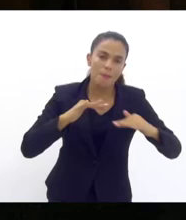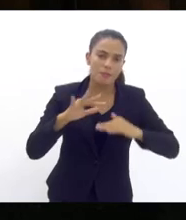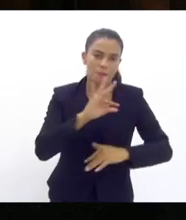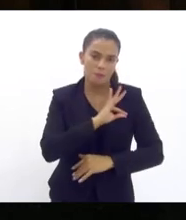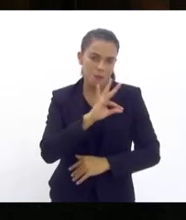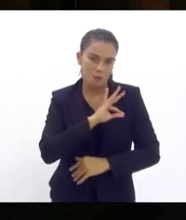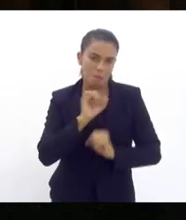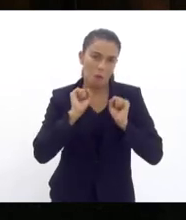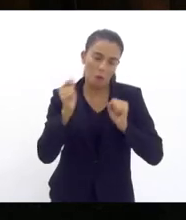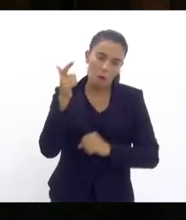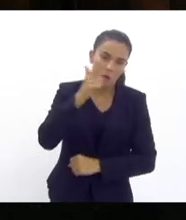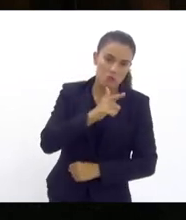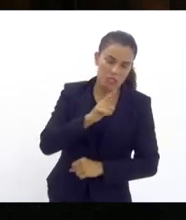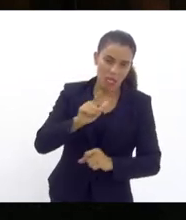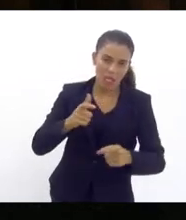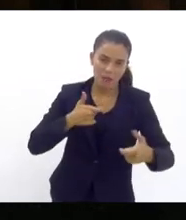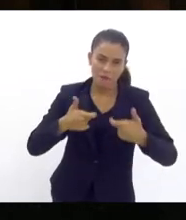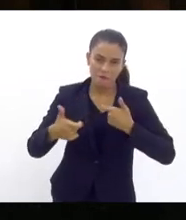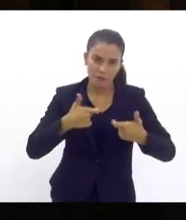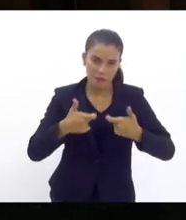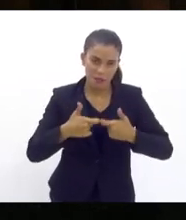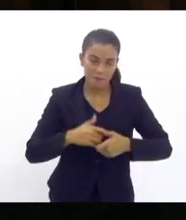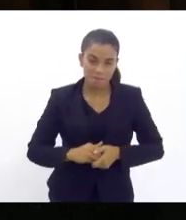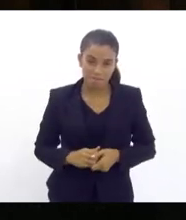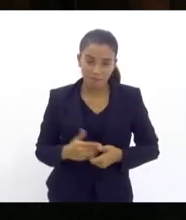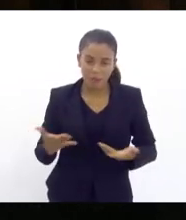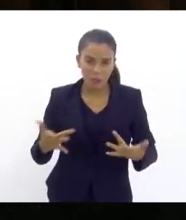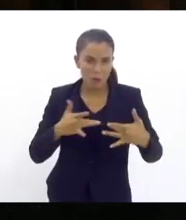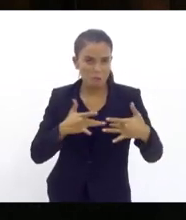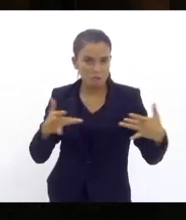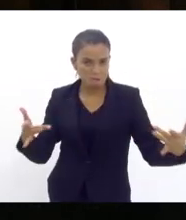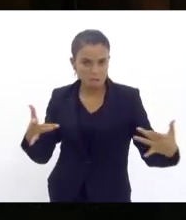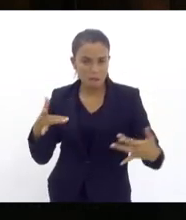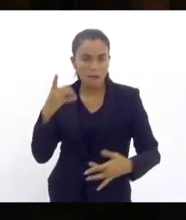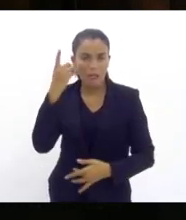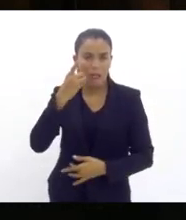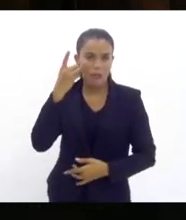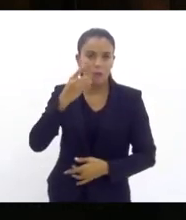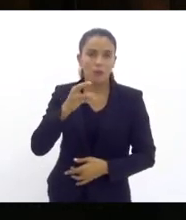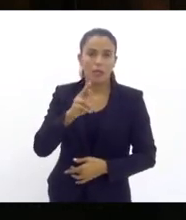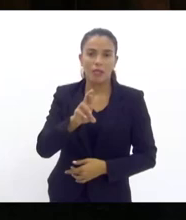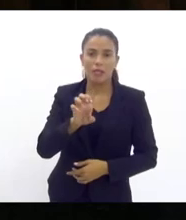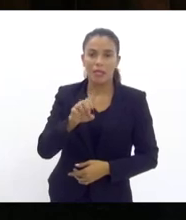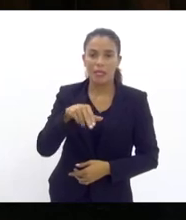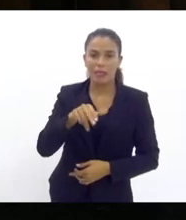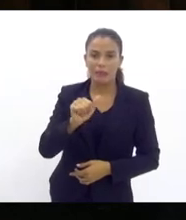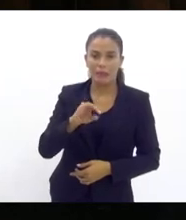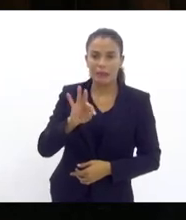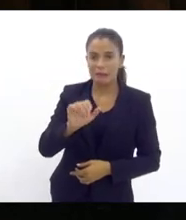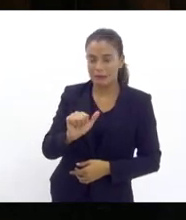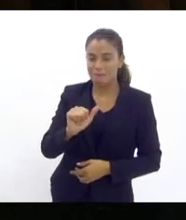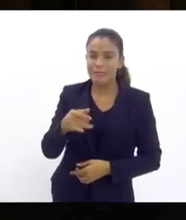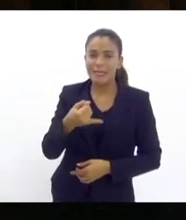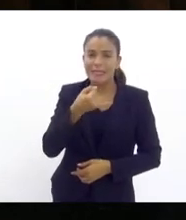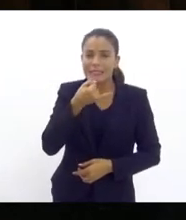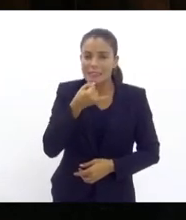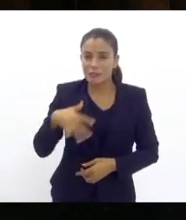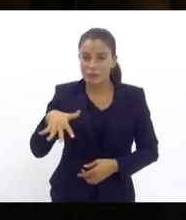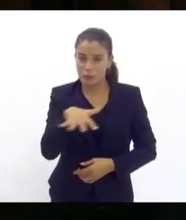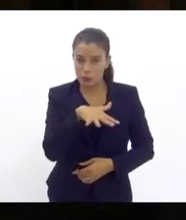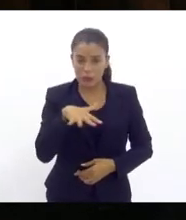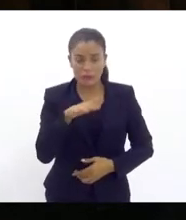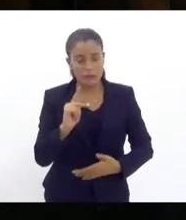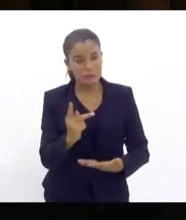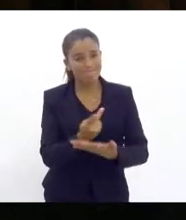coibir consegue enfrentar então me solidarizar com a deputada Renata é triste que uma situação dessa